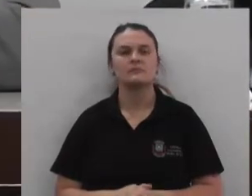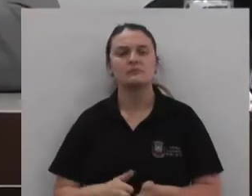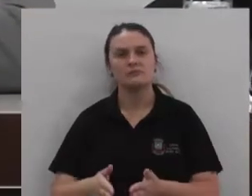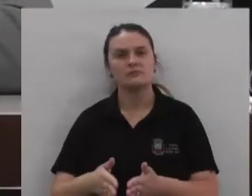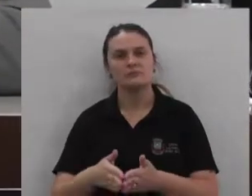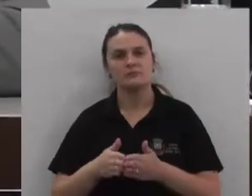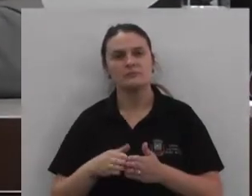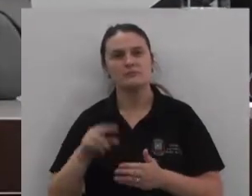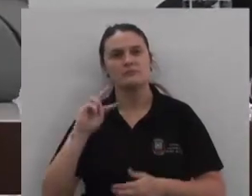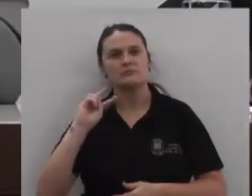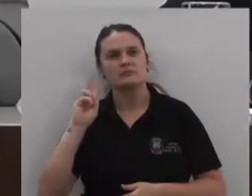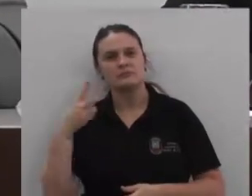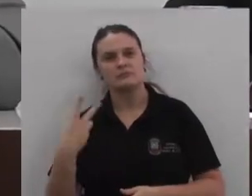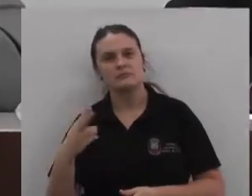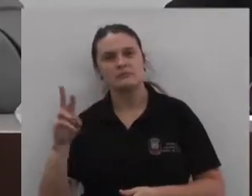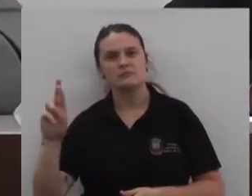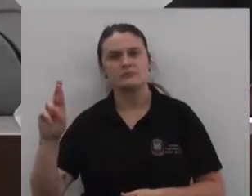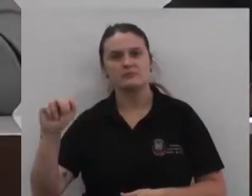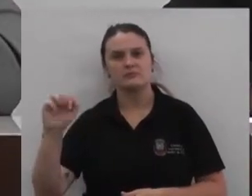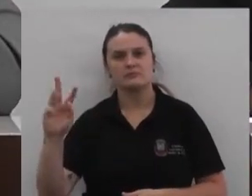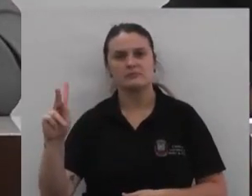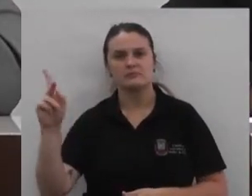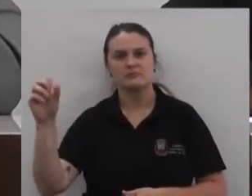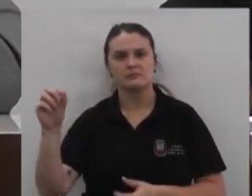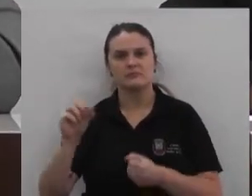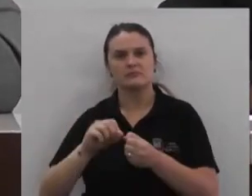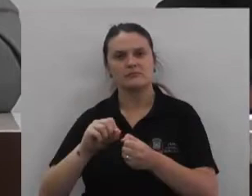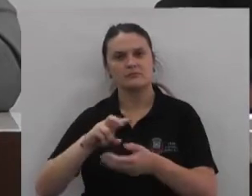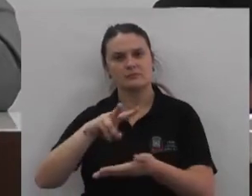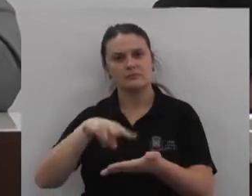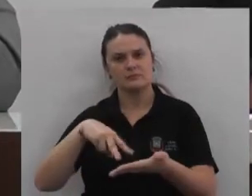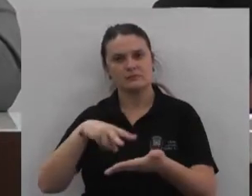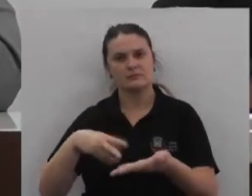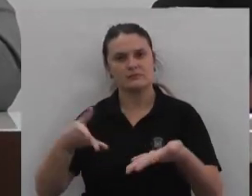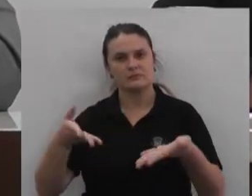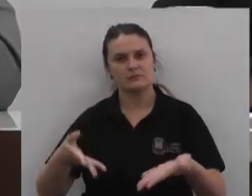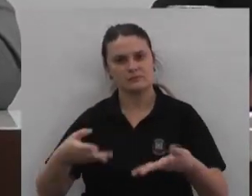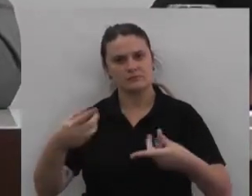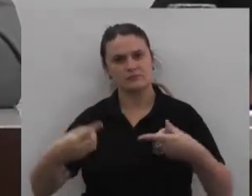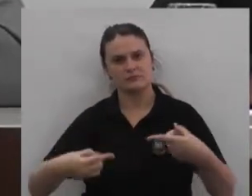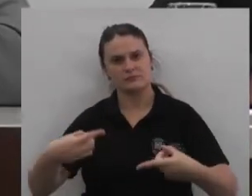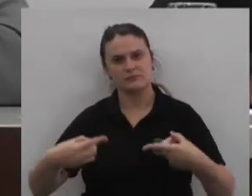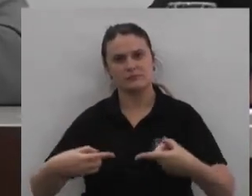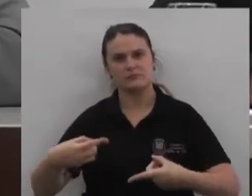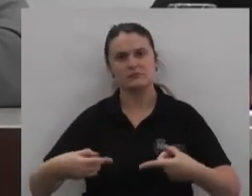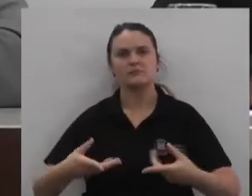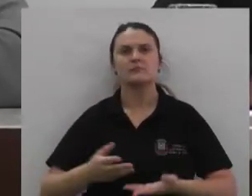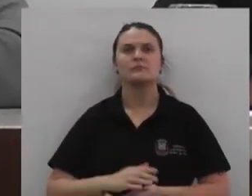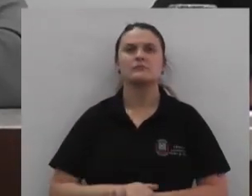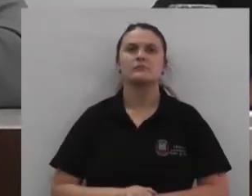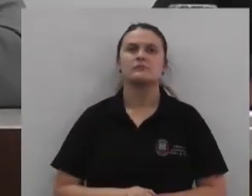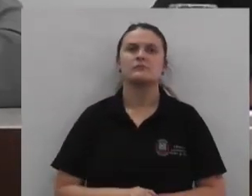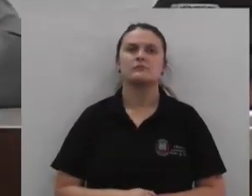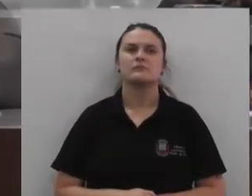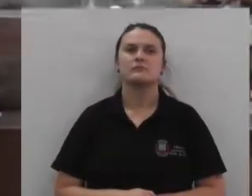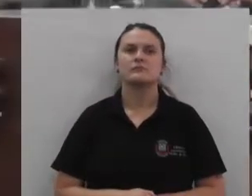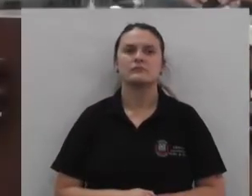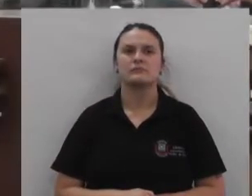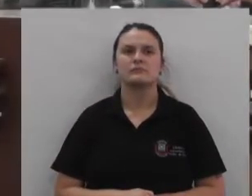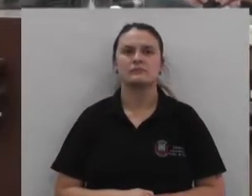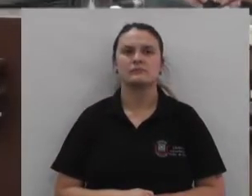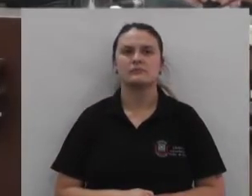Solicito ao vereador Valdecir José Rático Para que proceda a leitura da matéria constante do expediente do dia